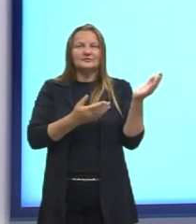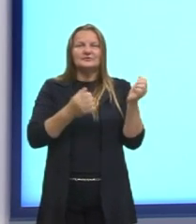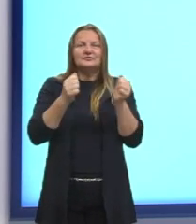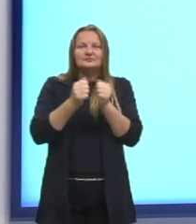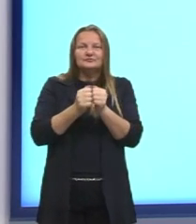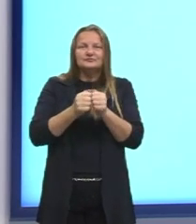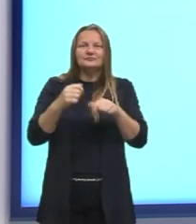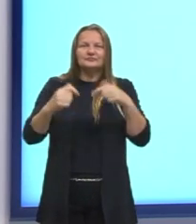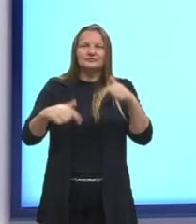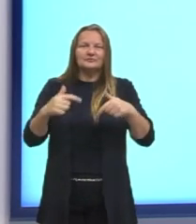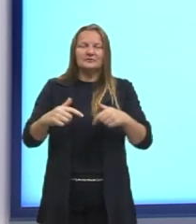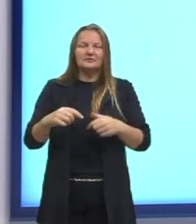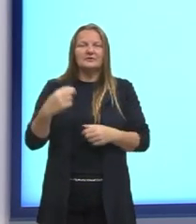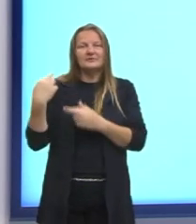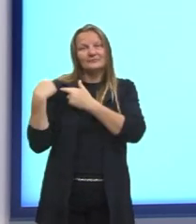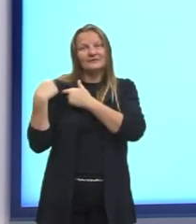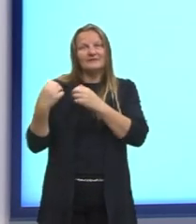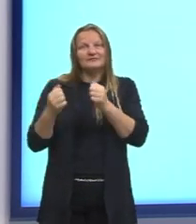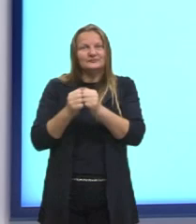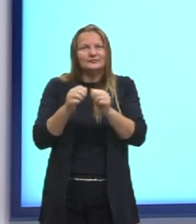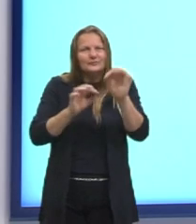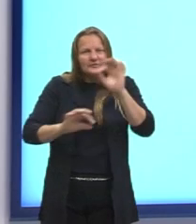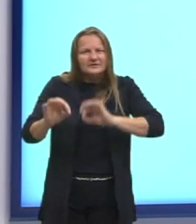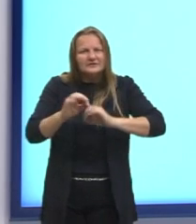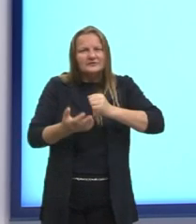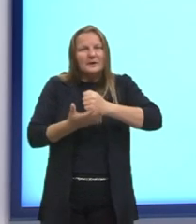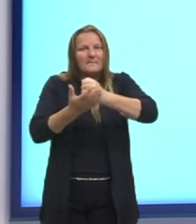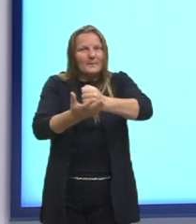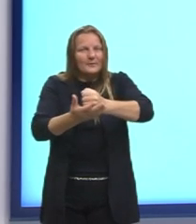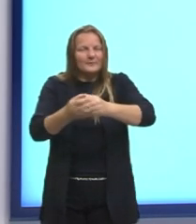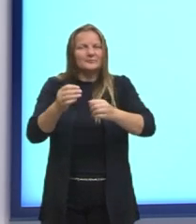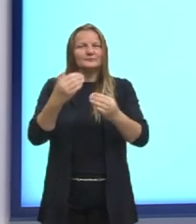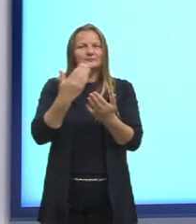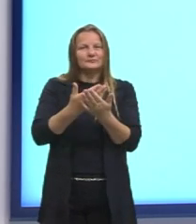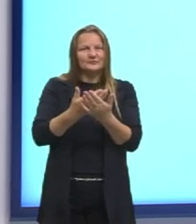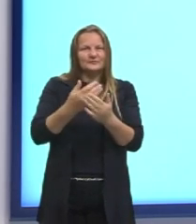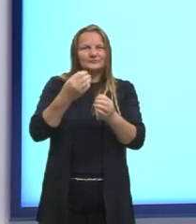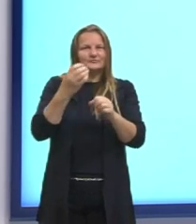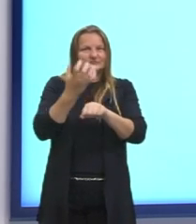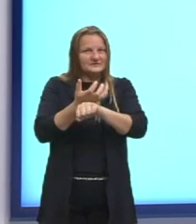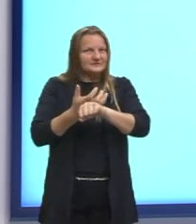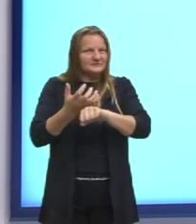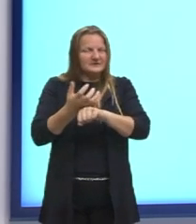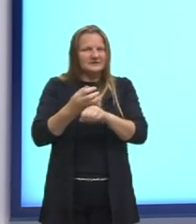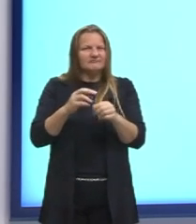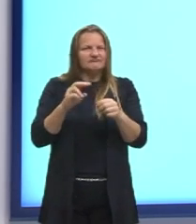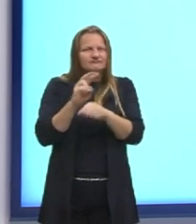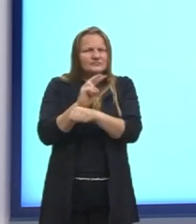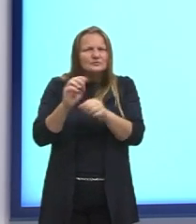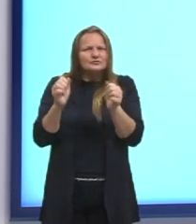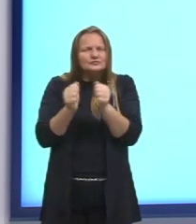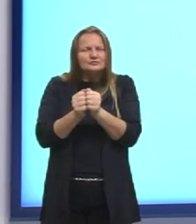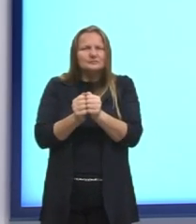trabalhando como curador. O curador é aquele que ajuda a fazer as aulas, uma supervisão junto. E é um